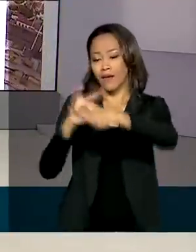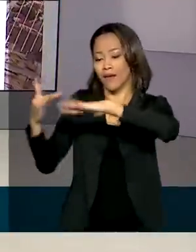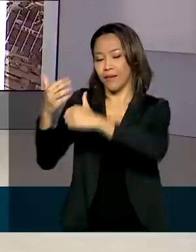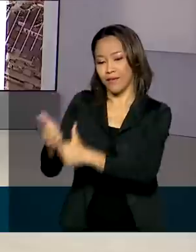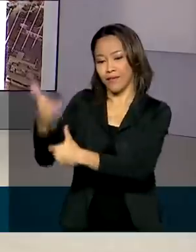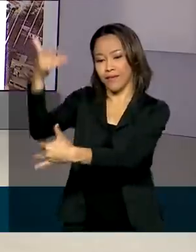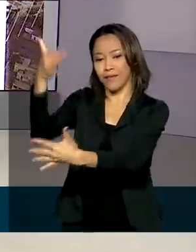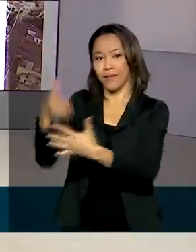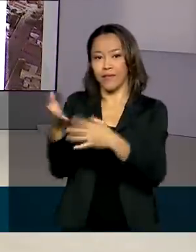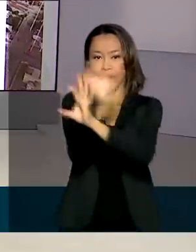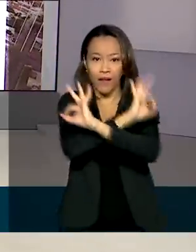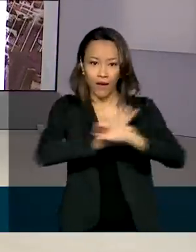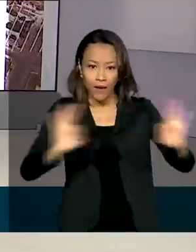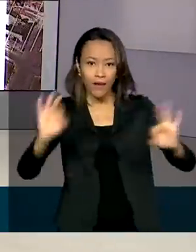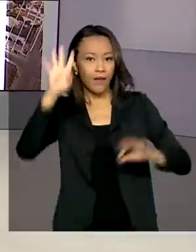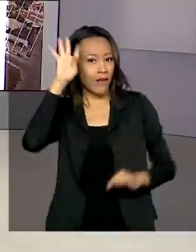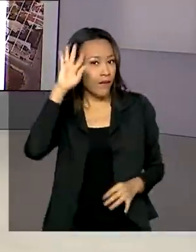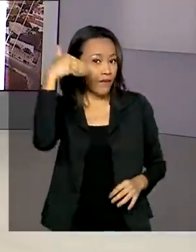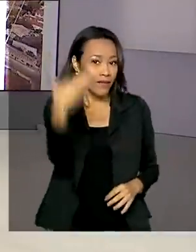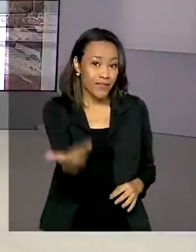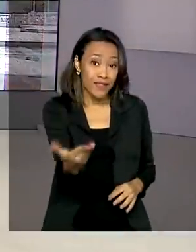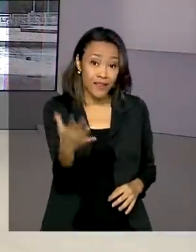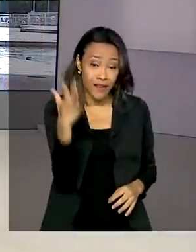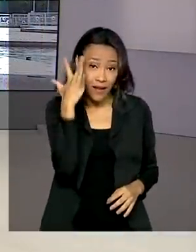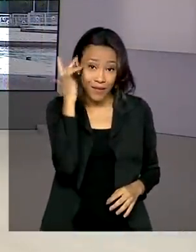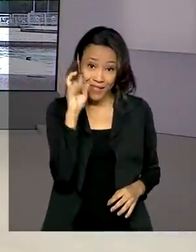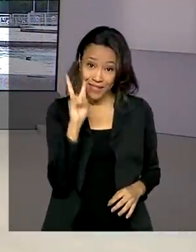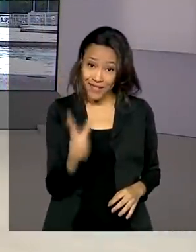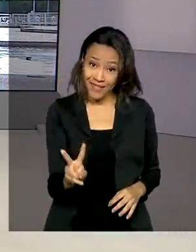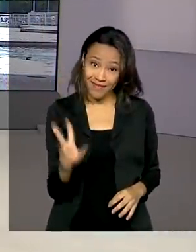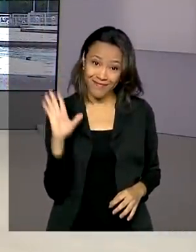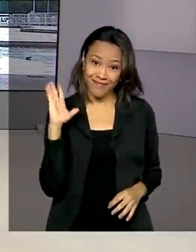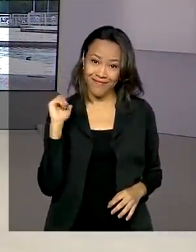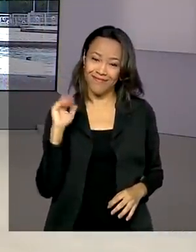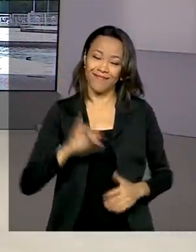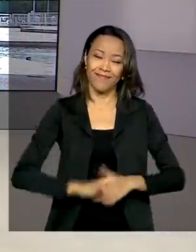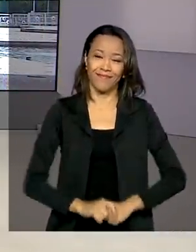Uma ótima quarta-feira para você e nos vemos amanhã. Até lá!